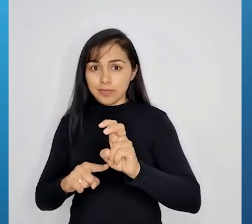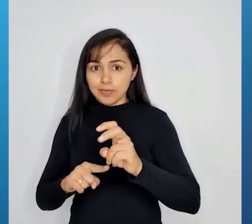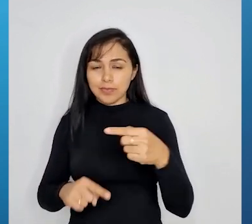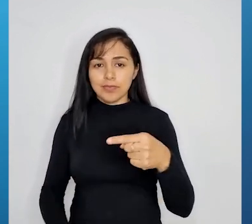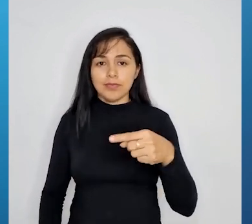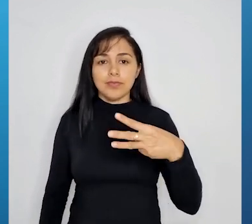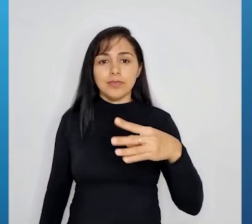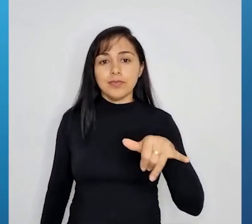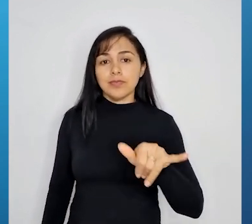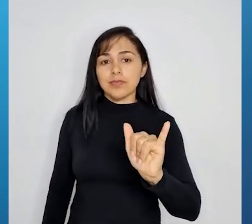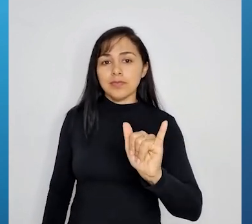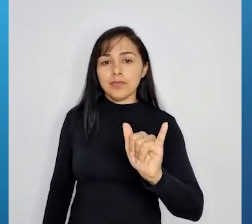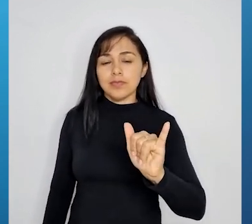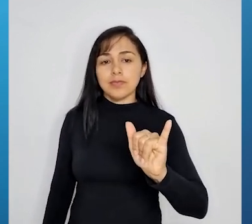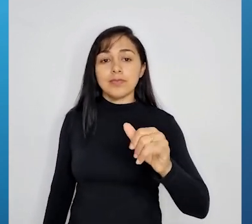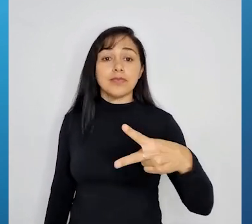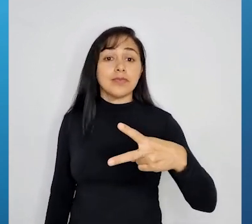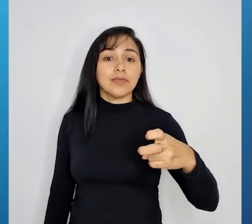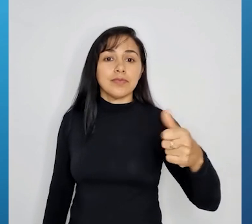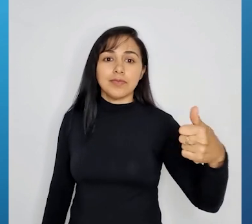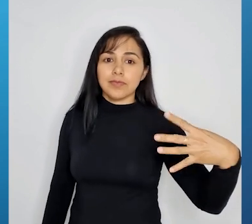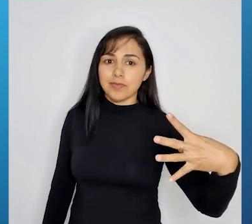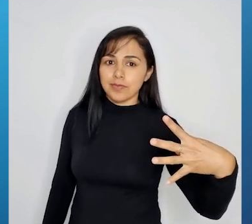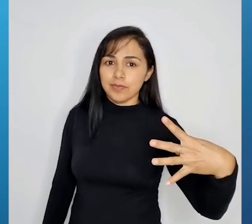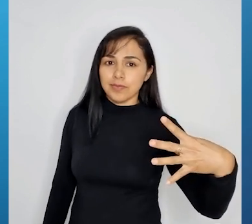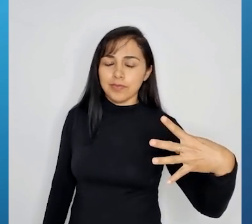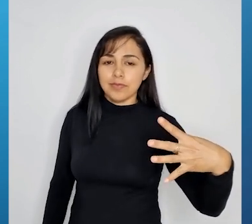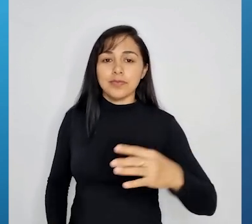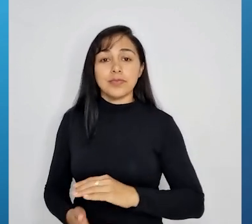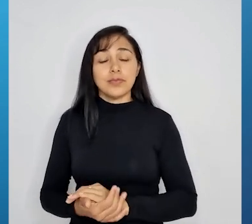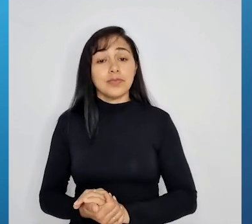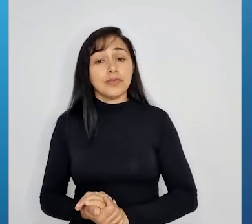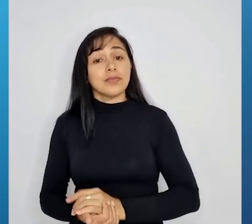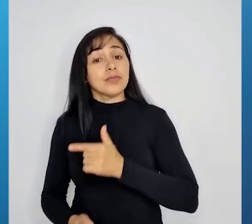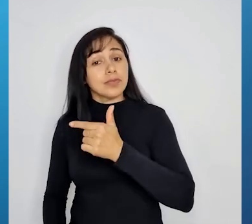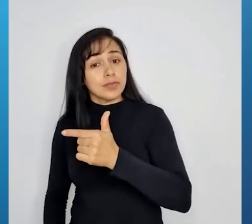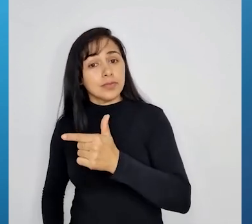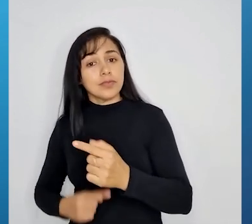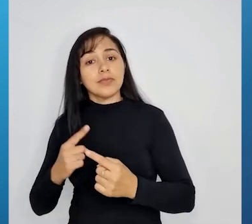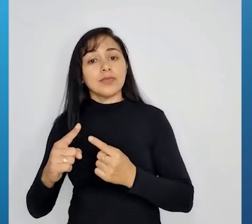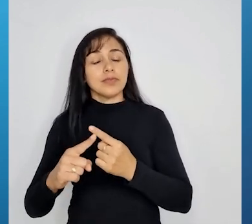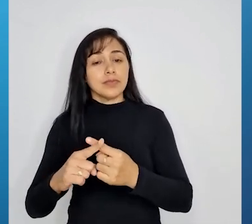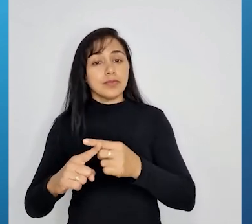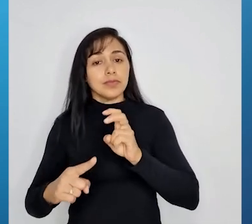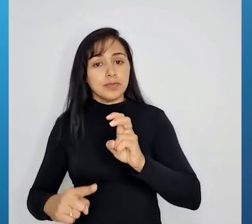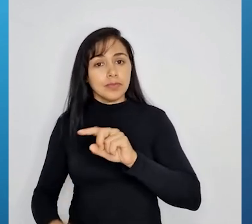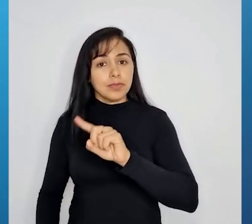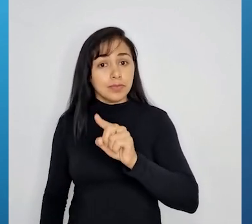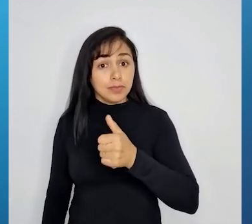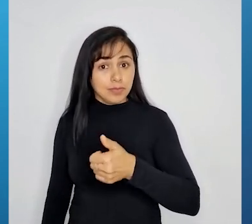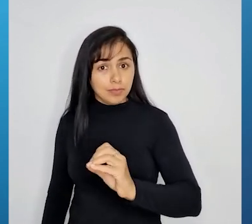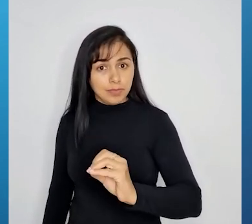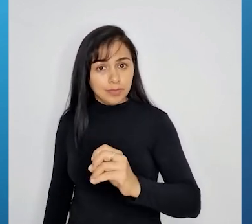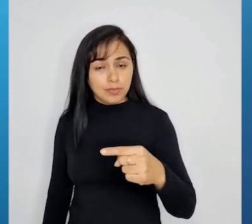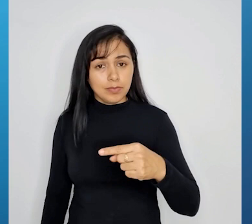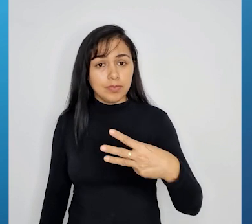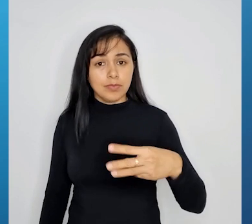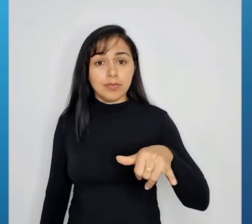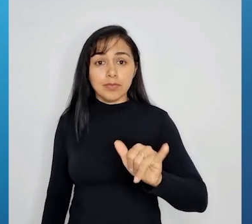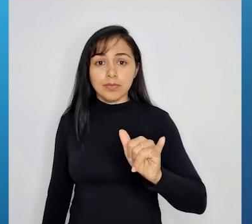3y igual a 14. 2 vezes 5 é 10, menos 3y igual a